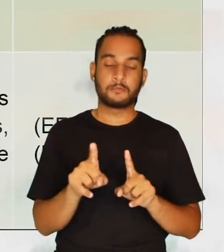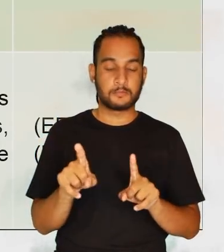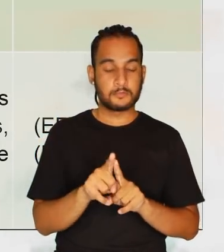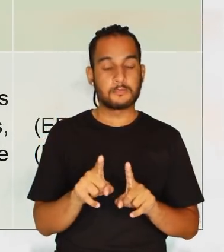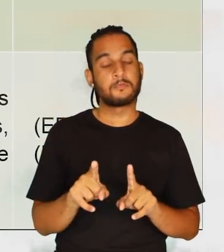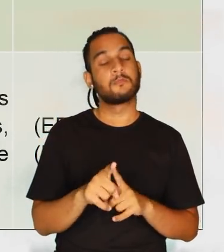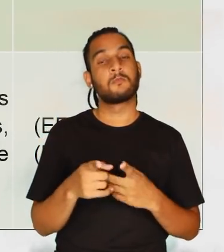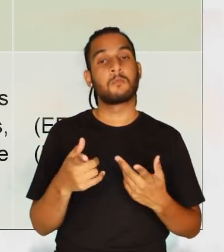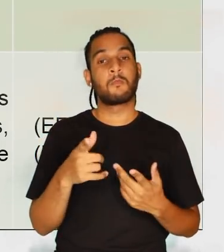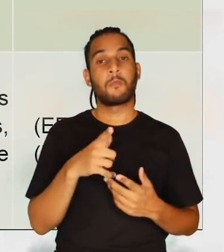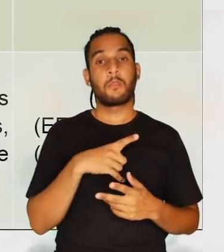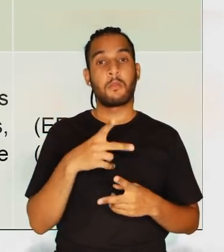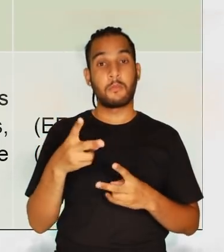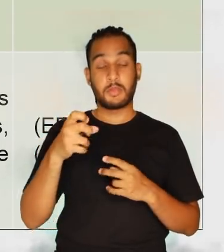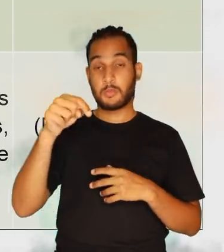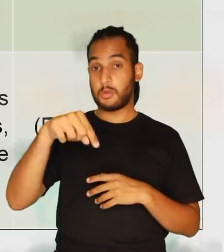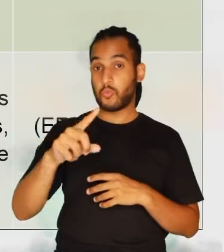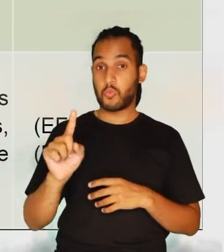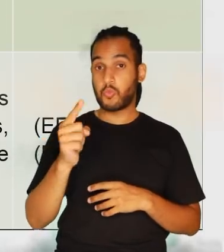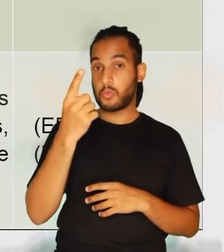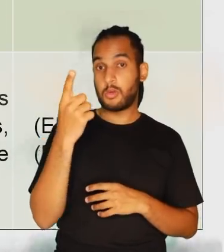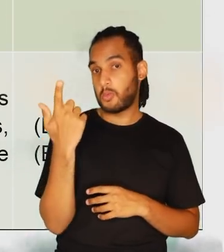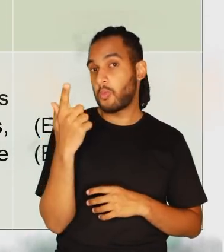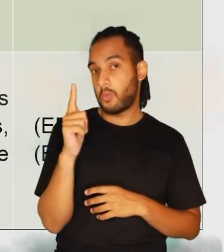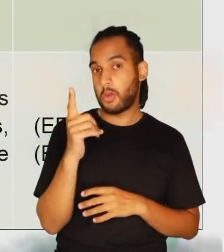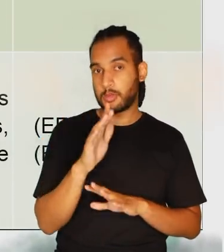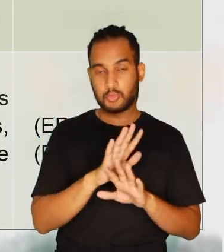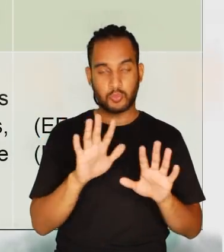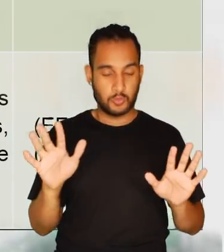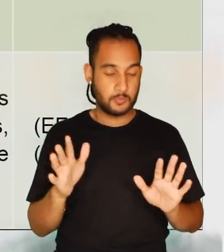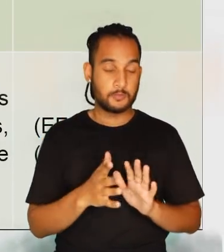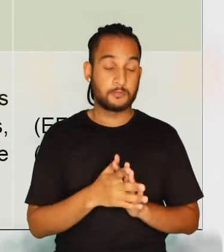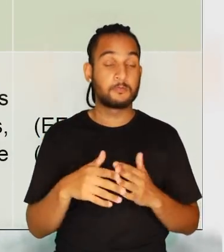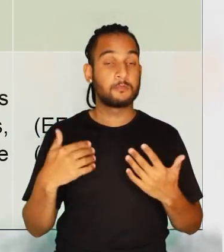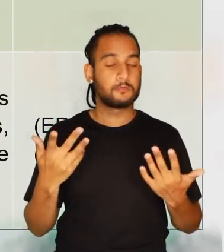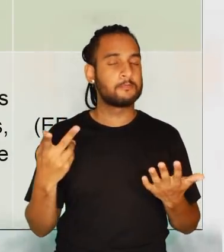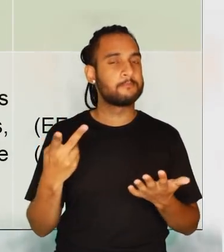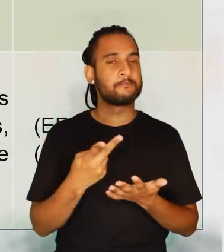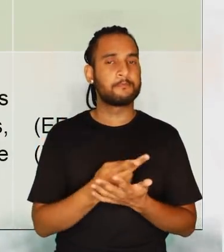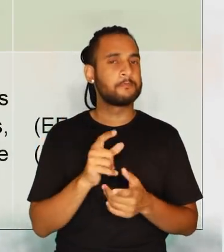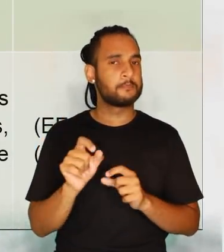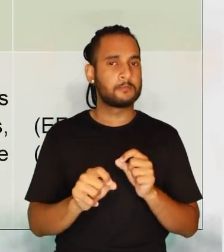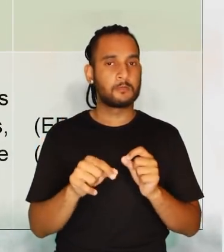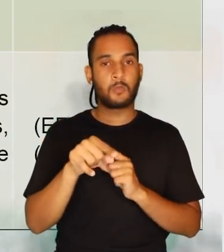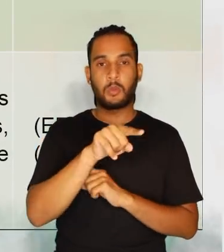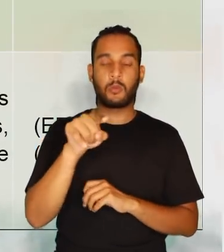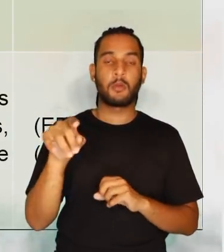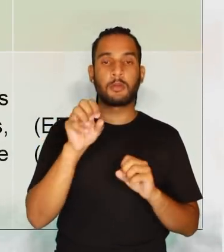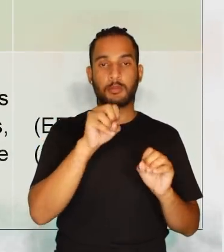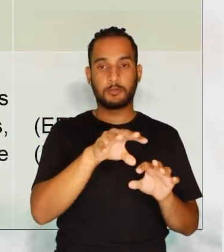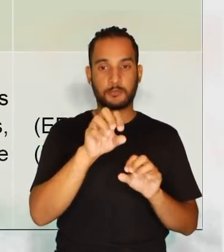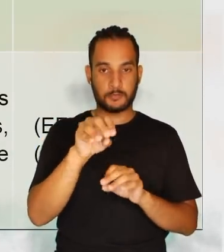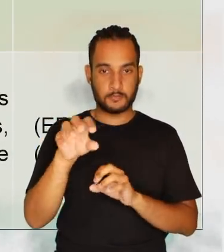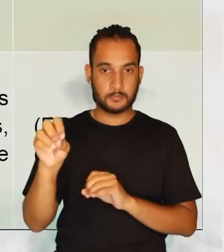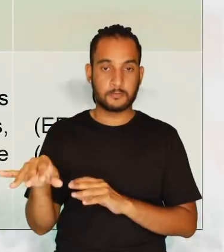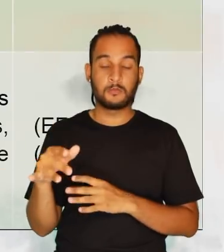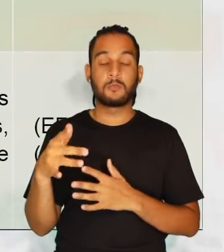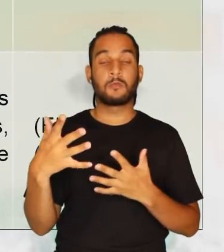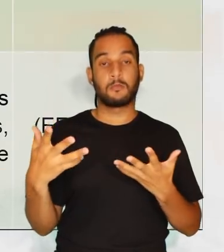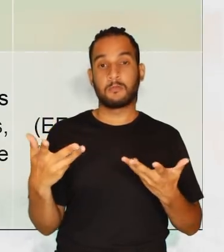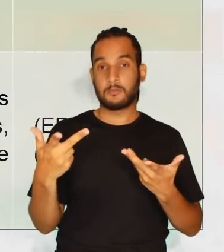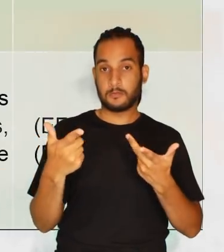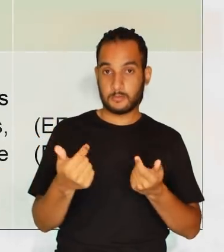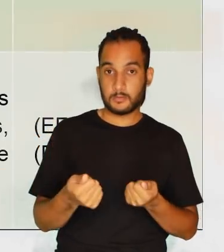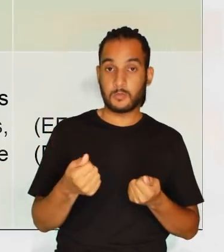também. Então, perceba que essa aqui é só de Goiás. Então, o que acontece? Enquanto você está trabalhando